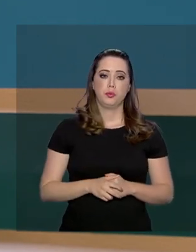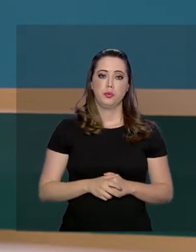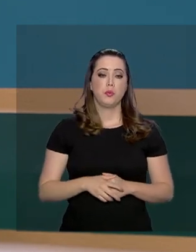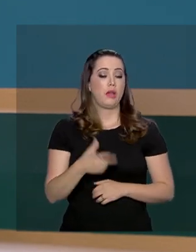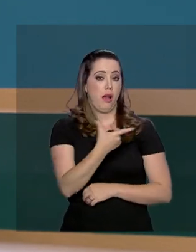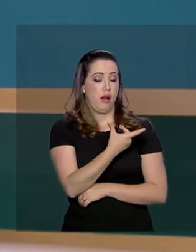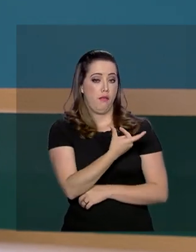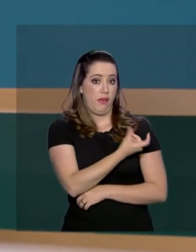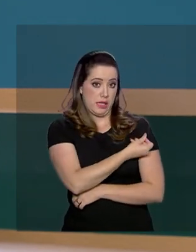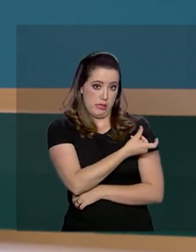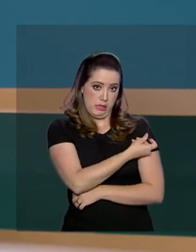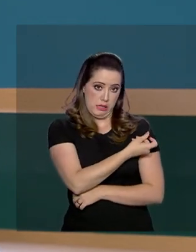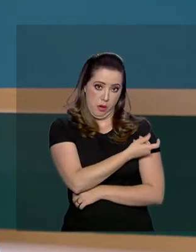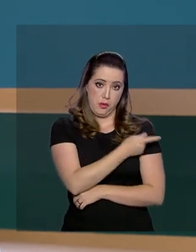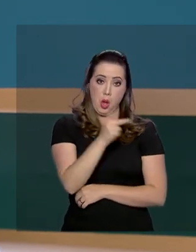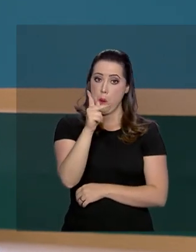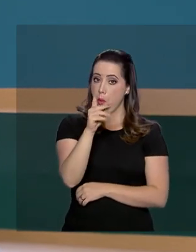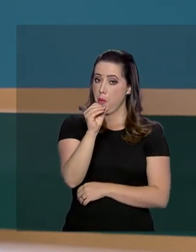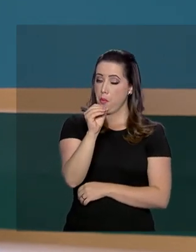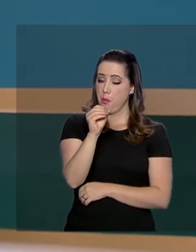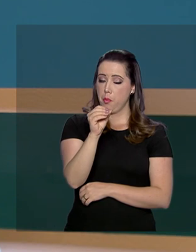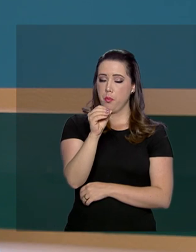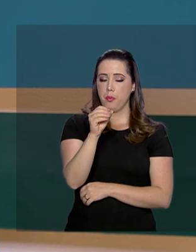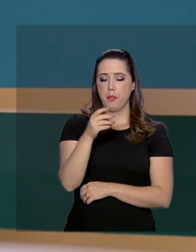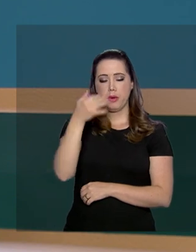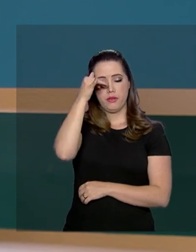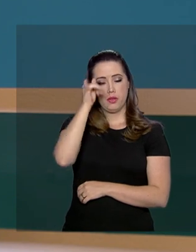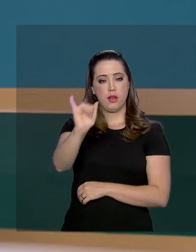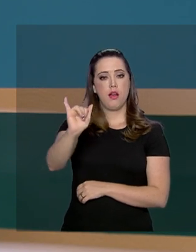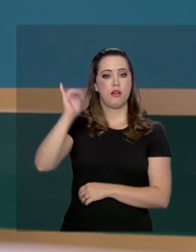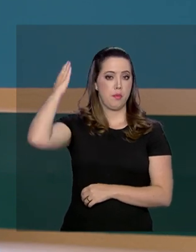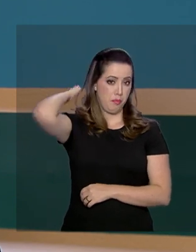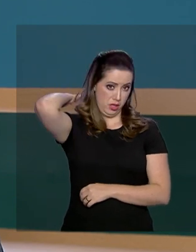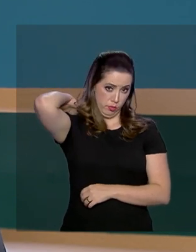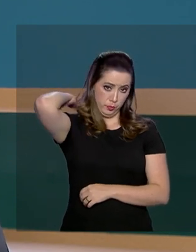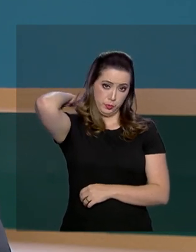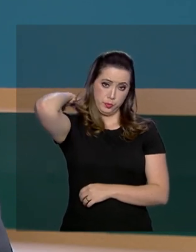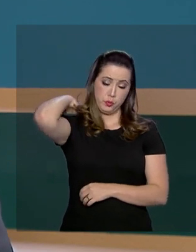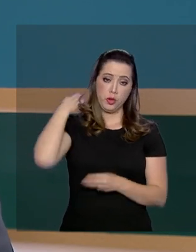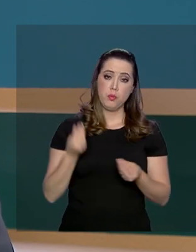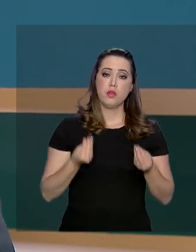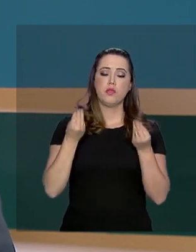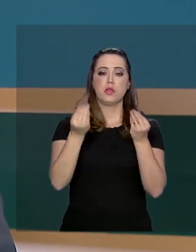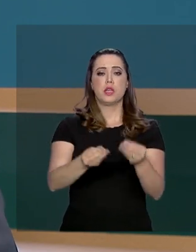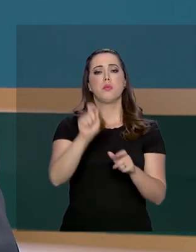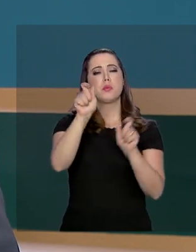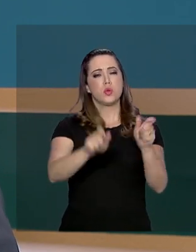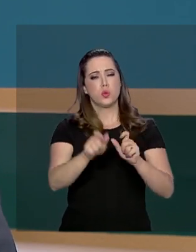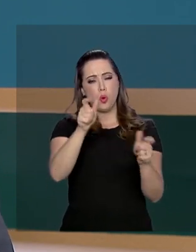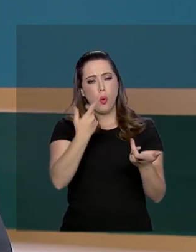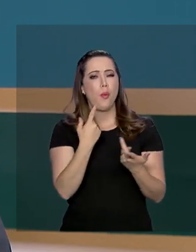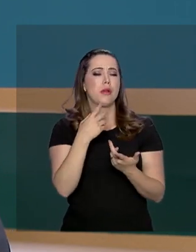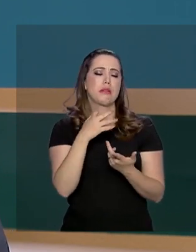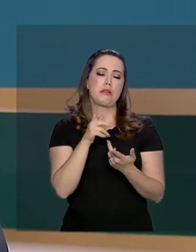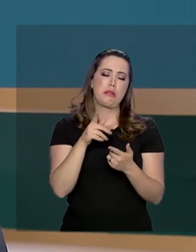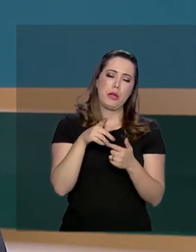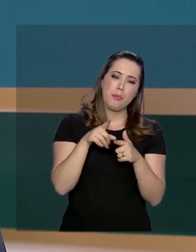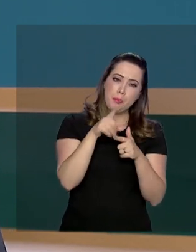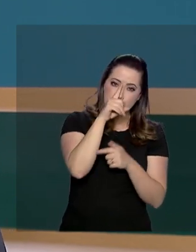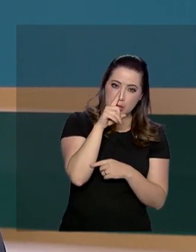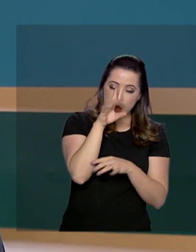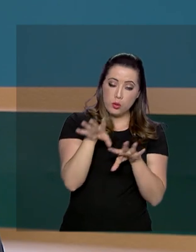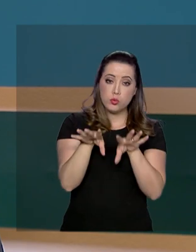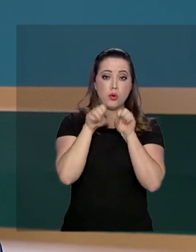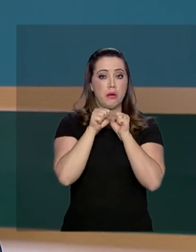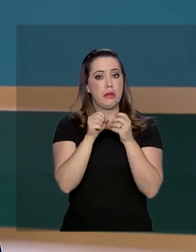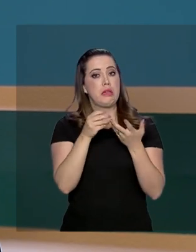a pneumonia bacteriana foi disponibilizada no Sistema Único de Saúde para pacientes de risco, como pessoas com câncer, portadores